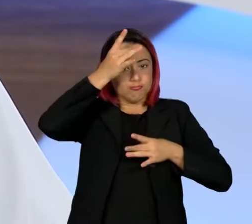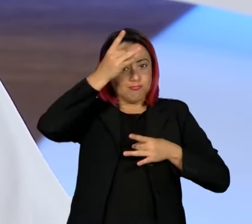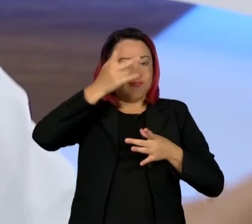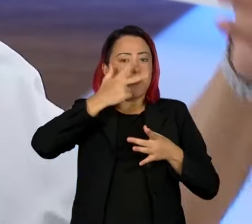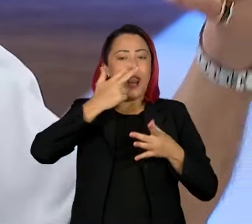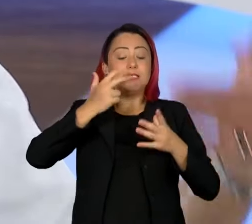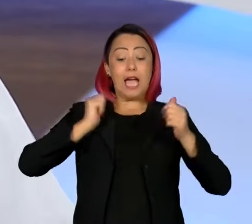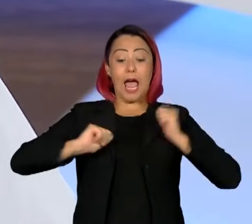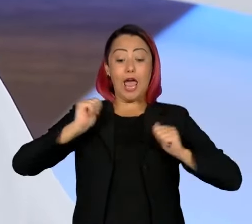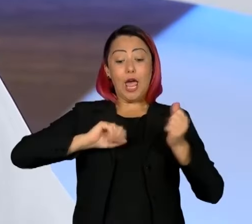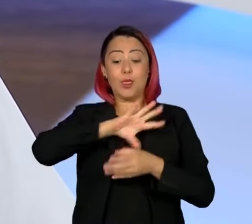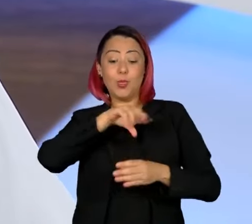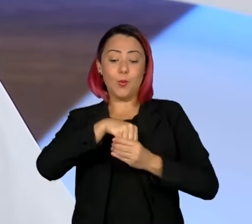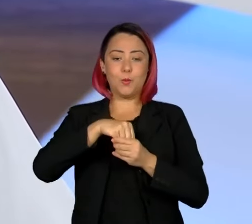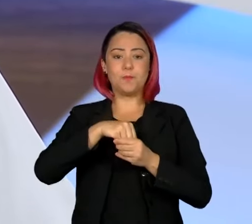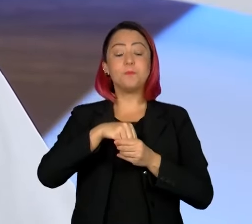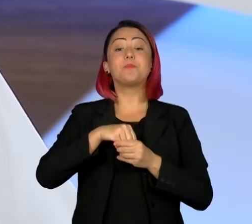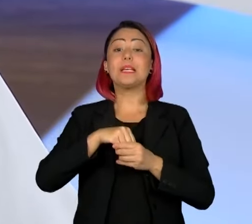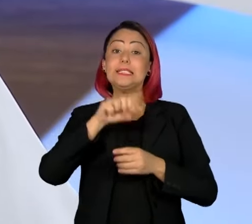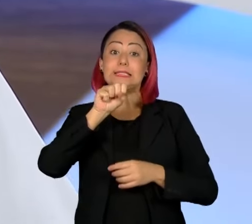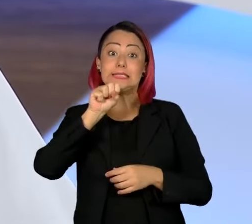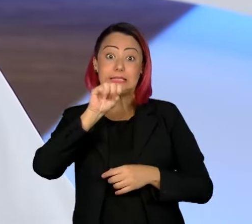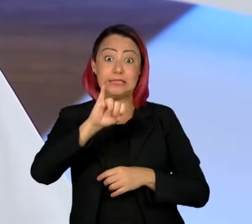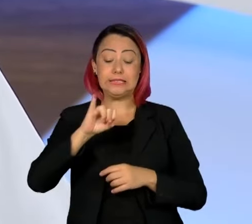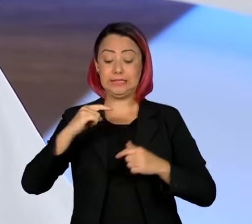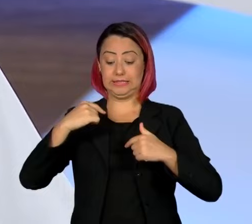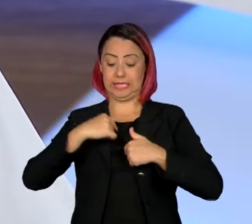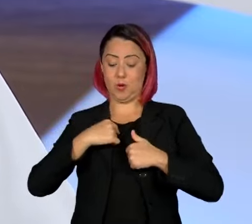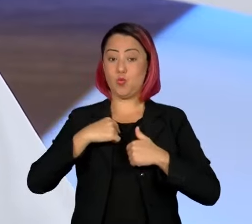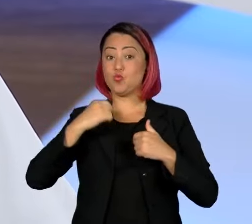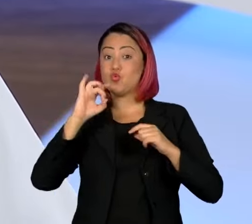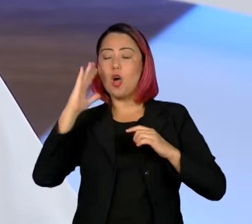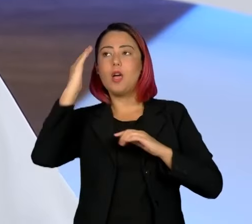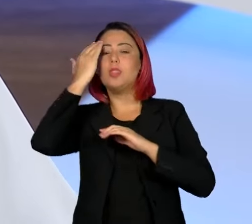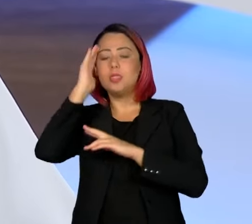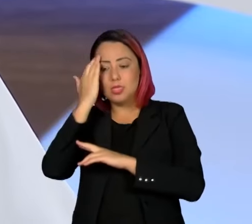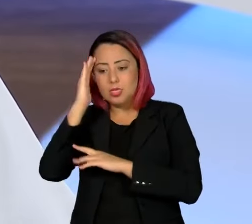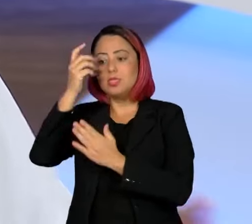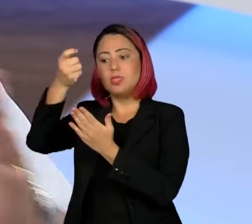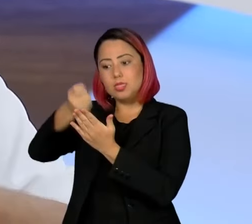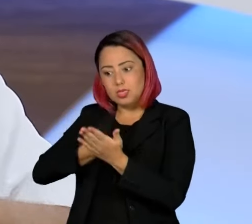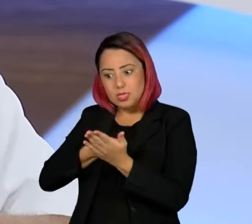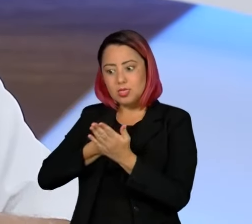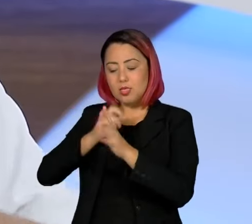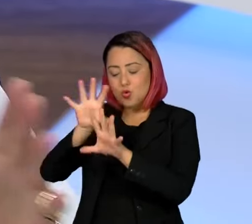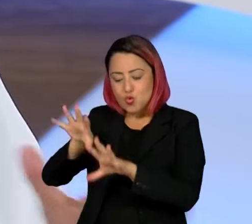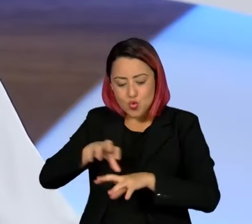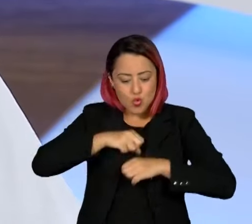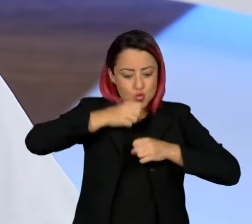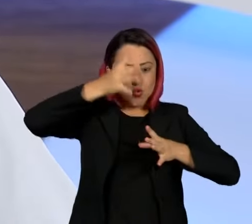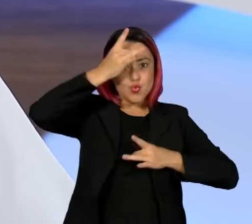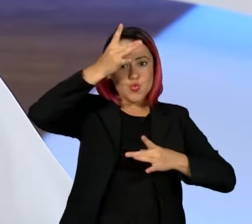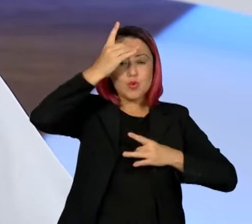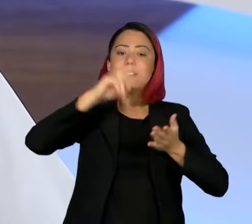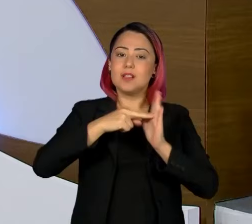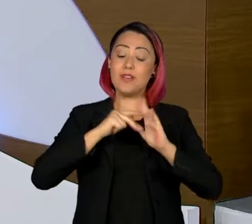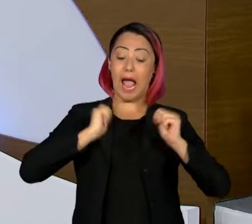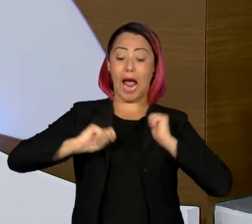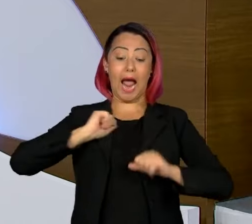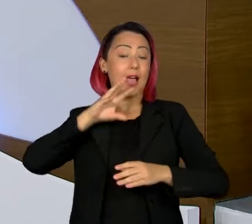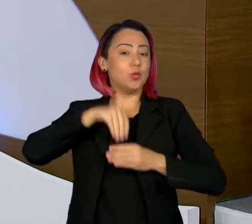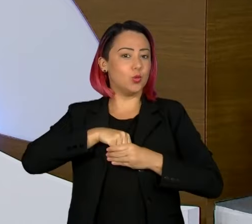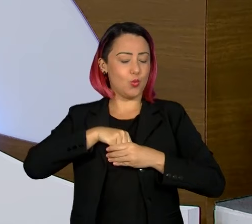precisa estar no personagem. E o Sidney Magal é um personagem e será sempre, graças a Deus, um personagem para mim.